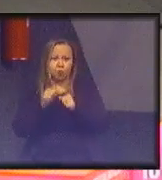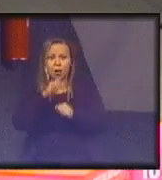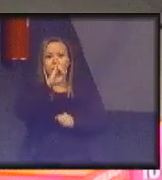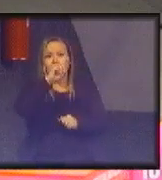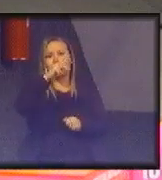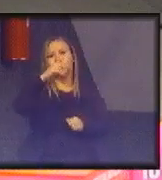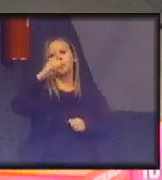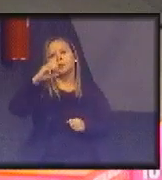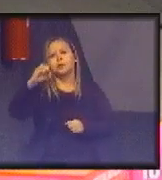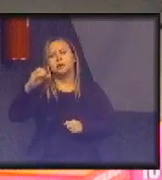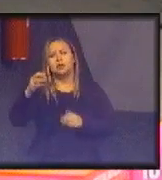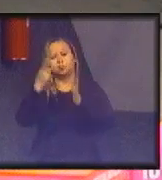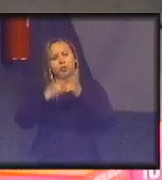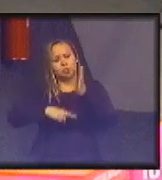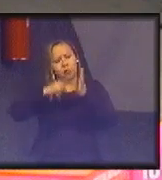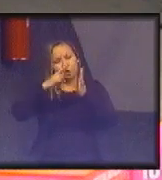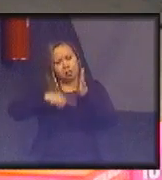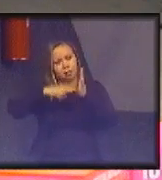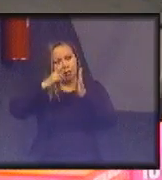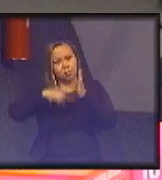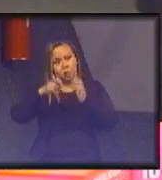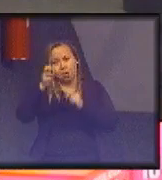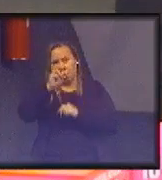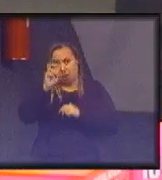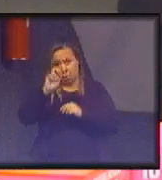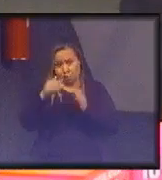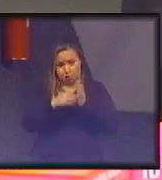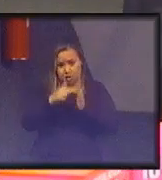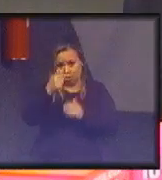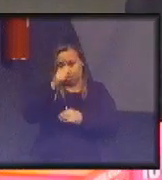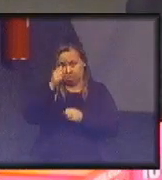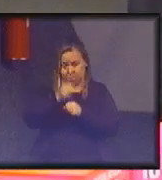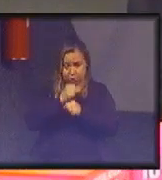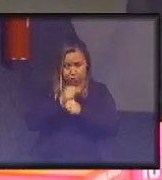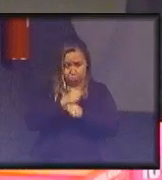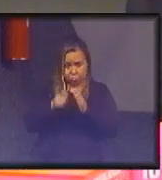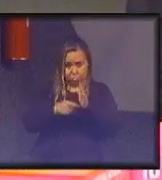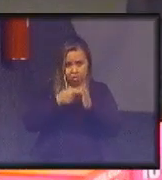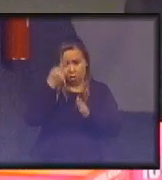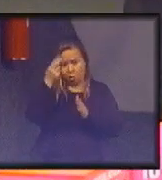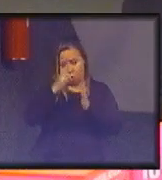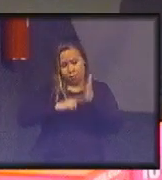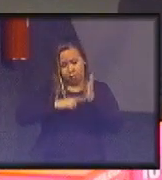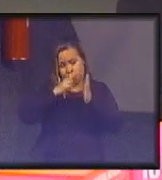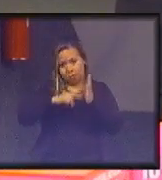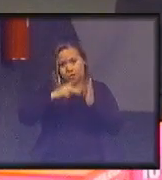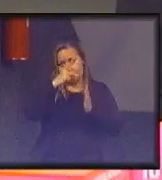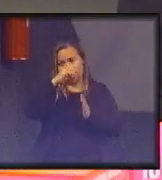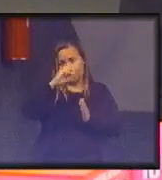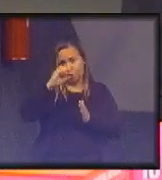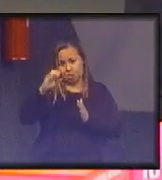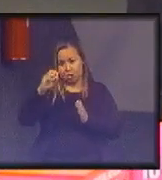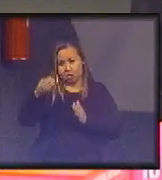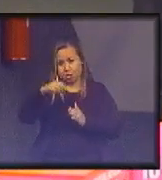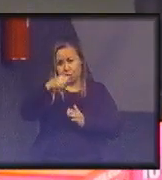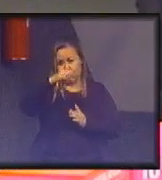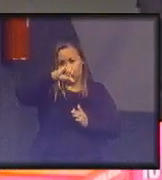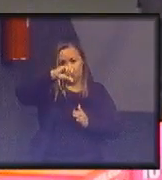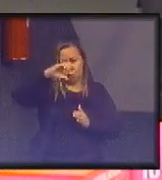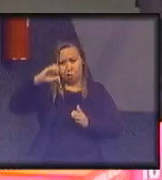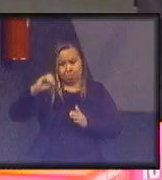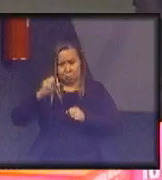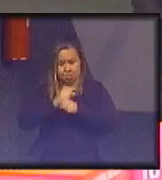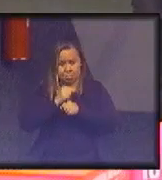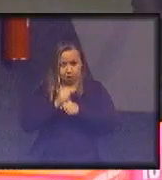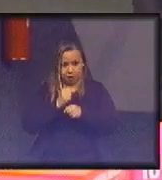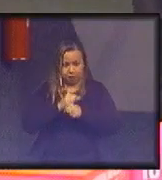divulga um relatório de cinco a sete anos. E o primeiro relatório do IPCC, que é de 90, para vocês terem ideia de como